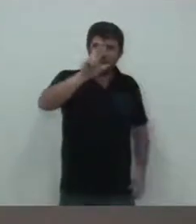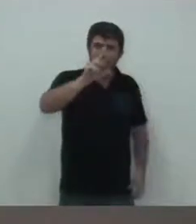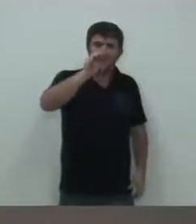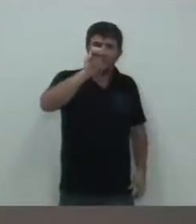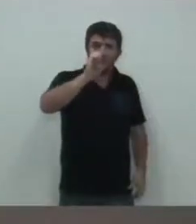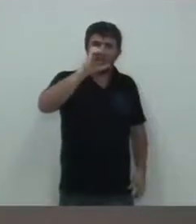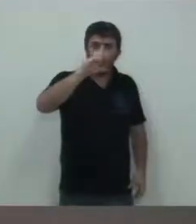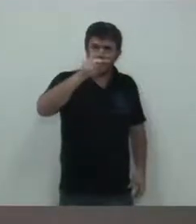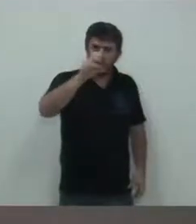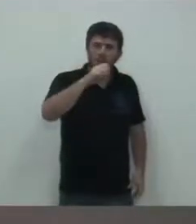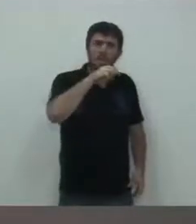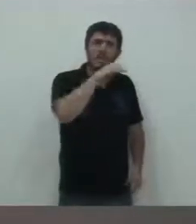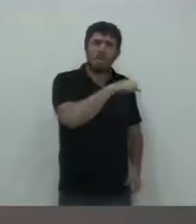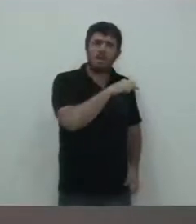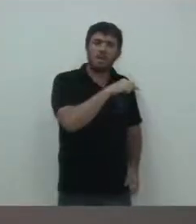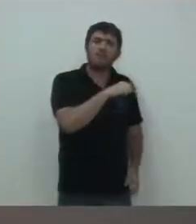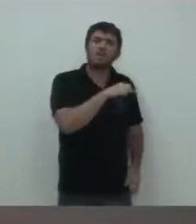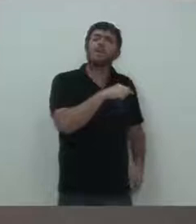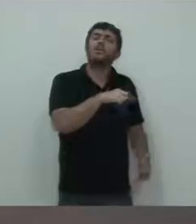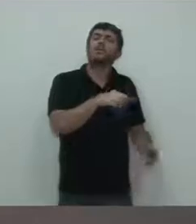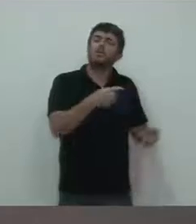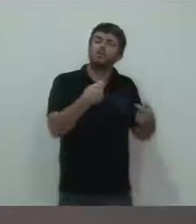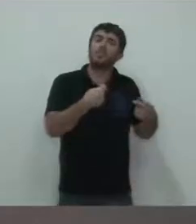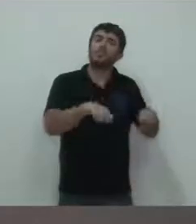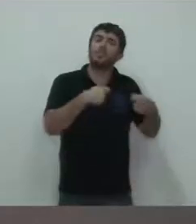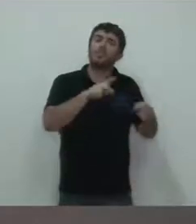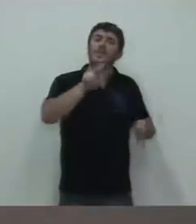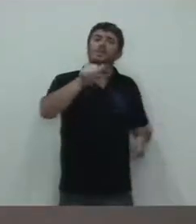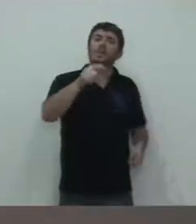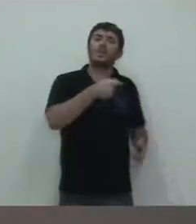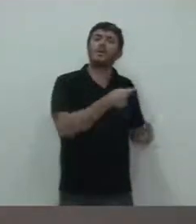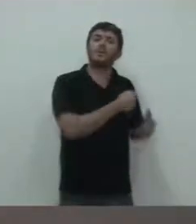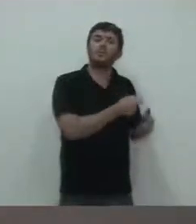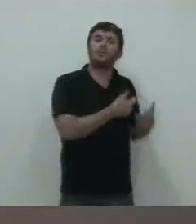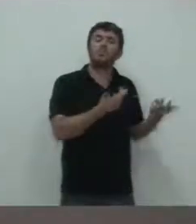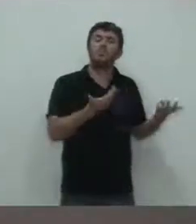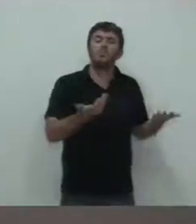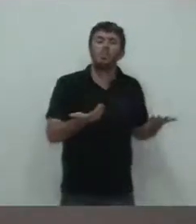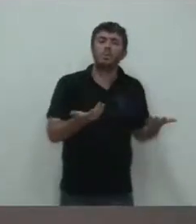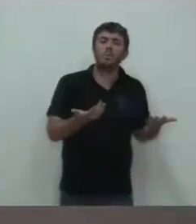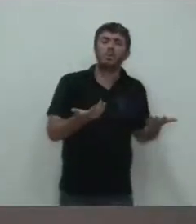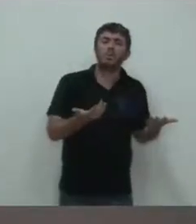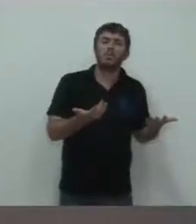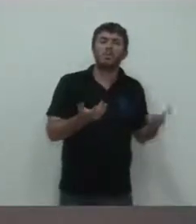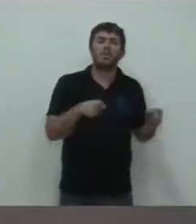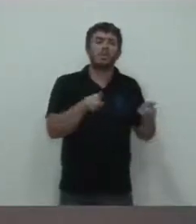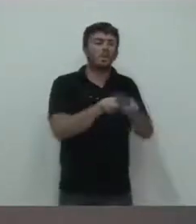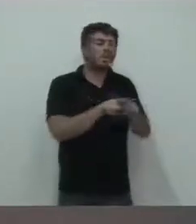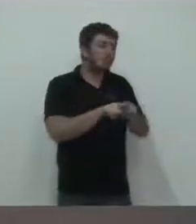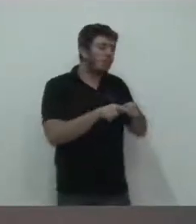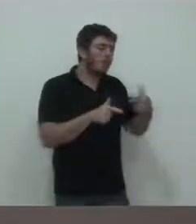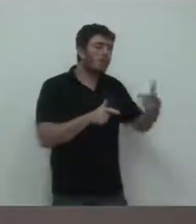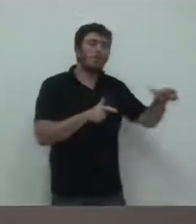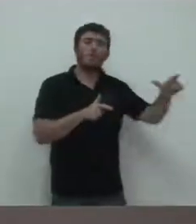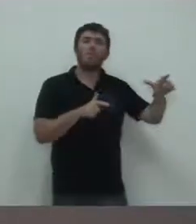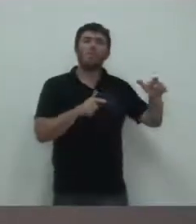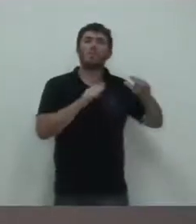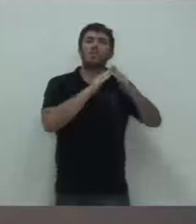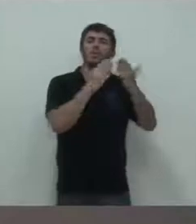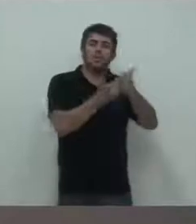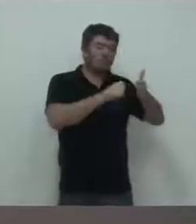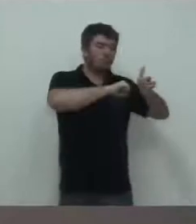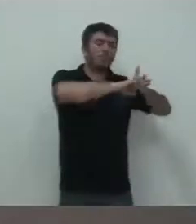aumentou e a creche desativada. Então eu mandei sobre essas pautas para o Ministério